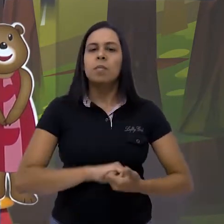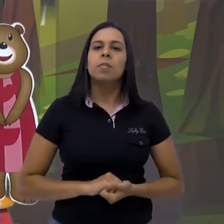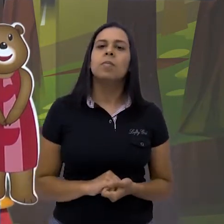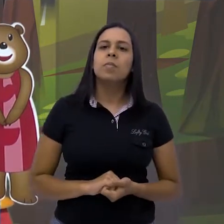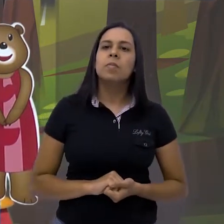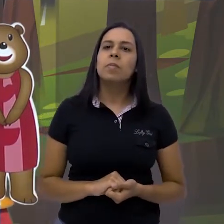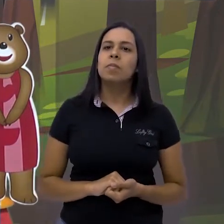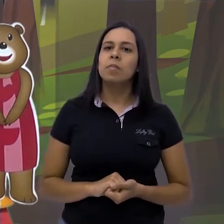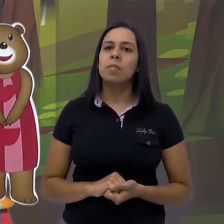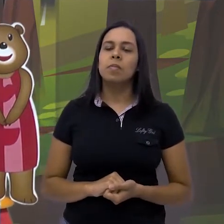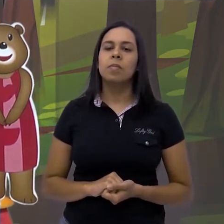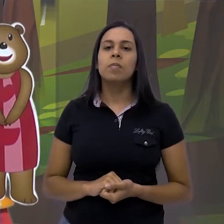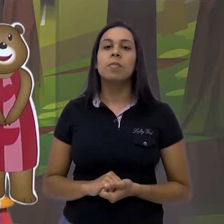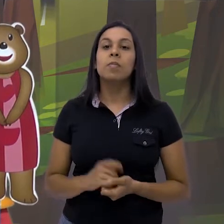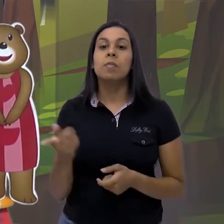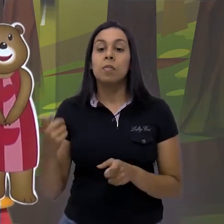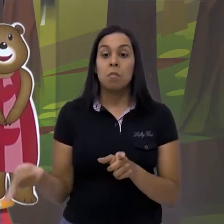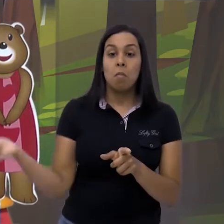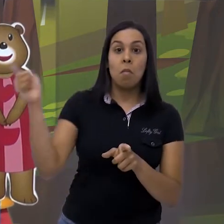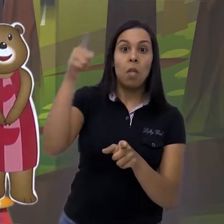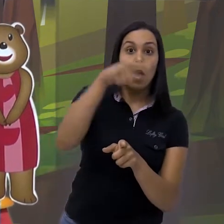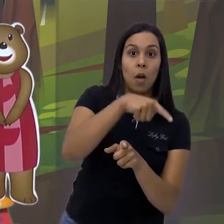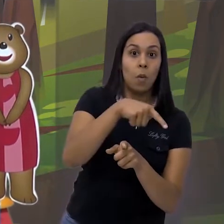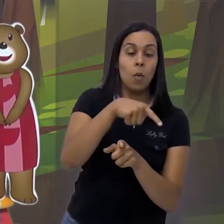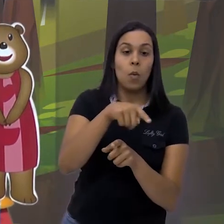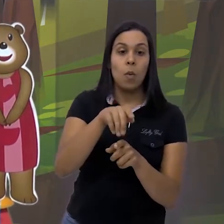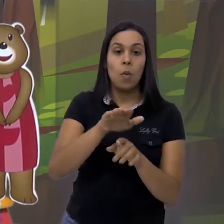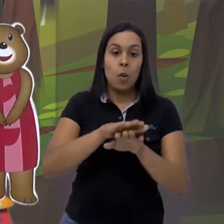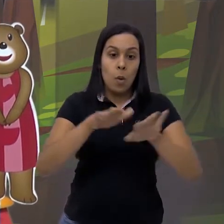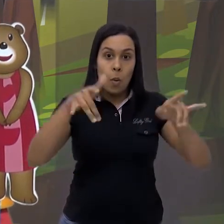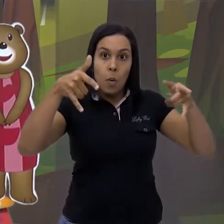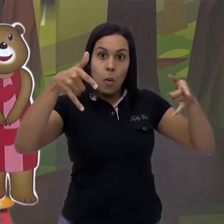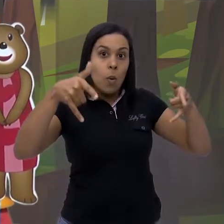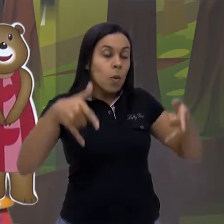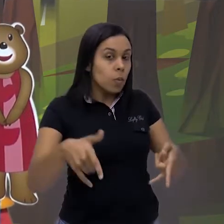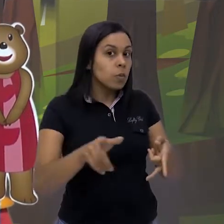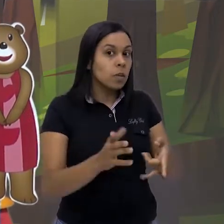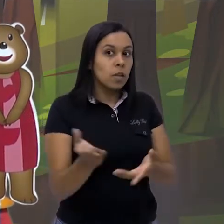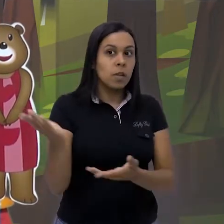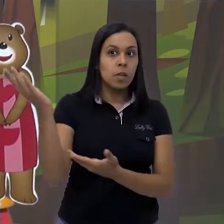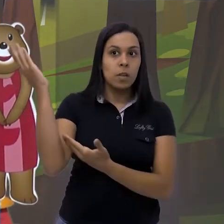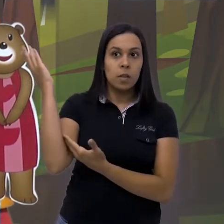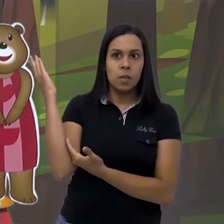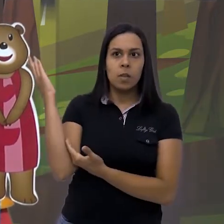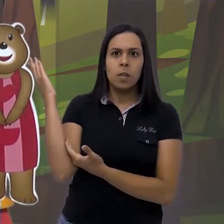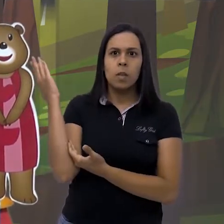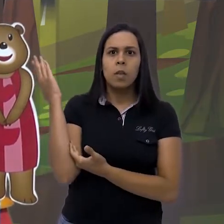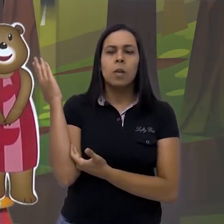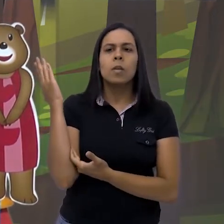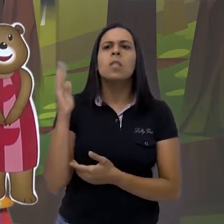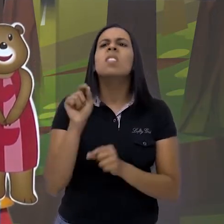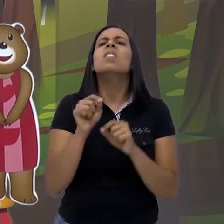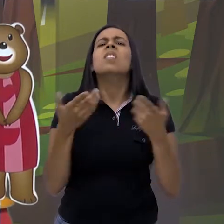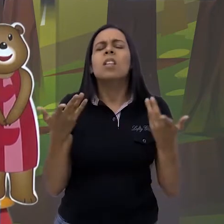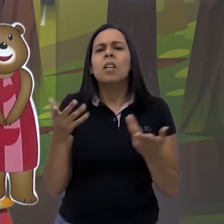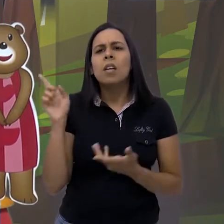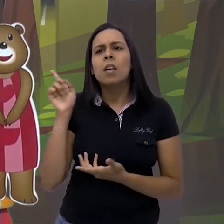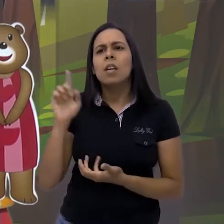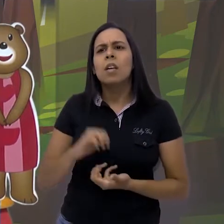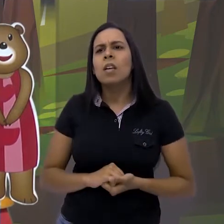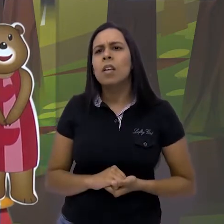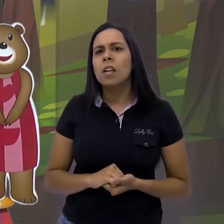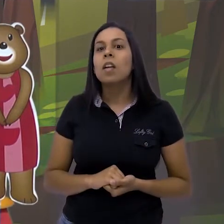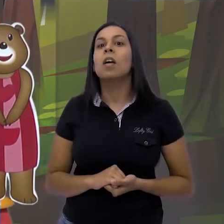Também não quis. Ela depois foi para a cama menor. De quem é essa caminha